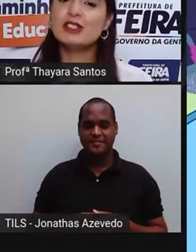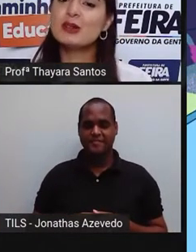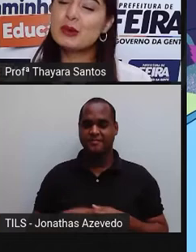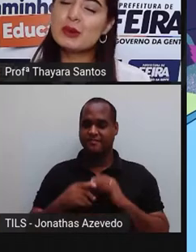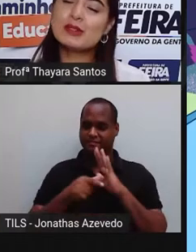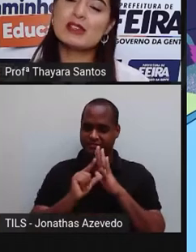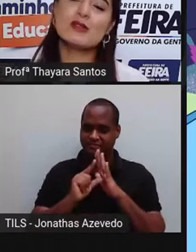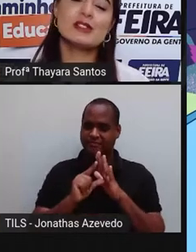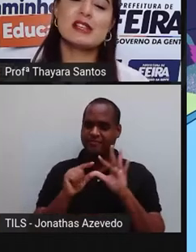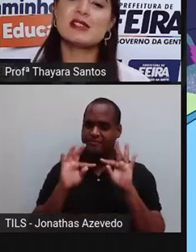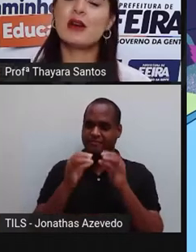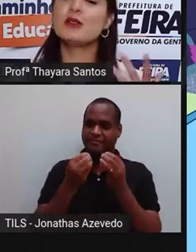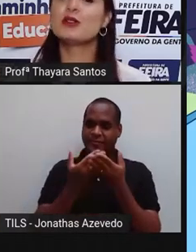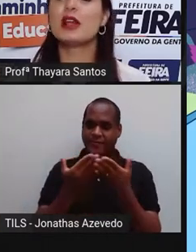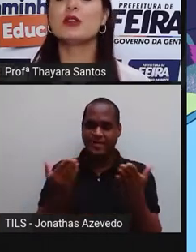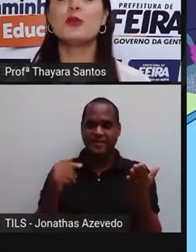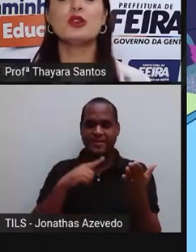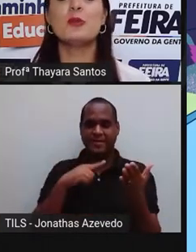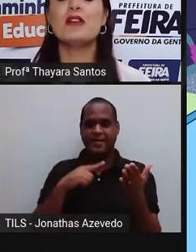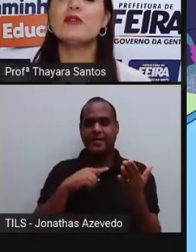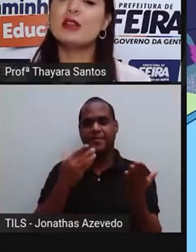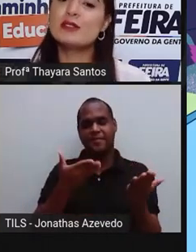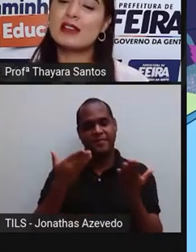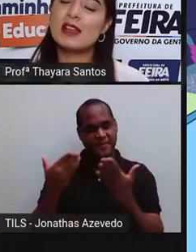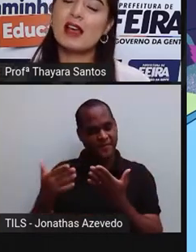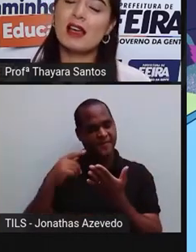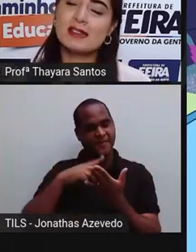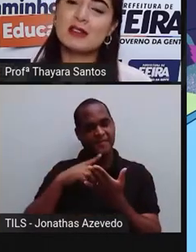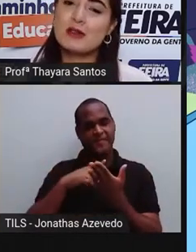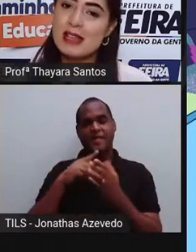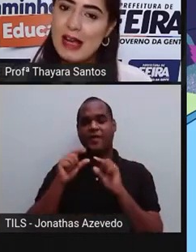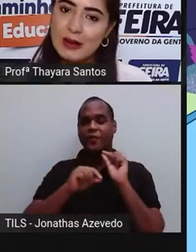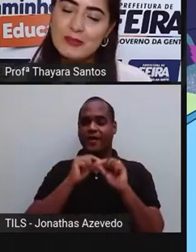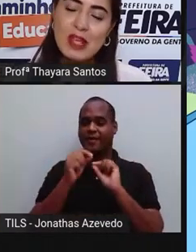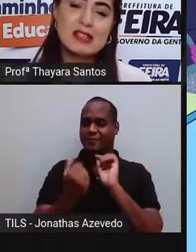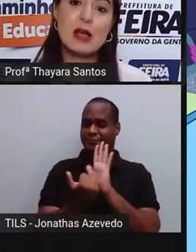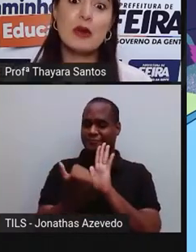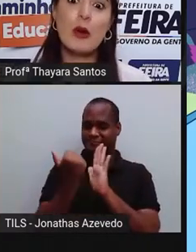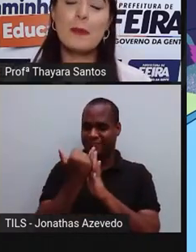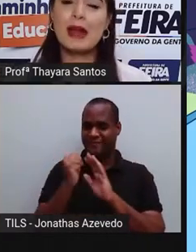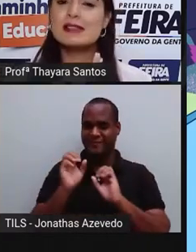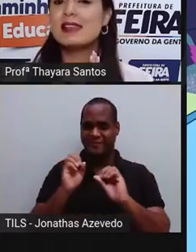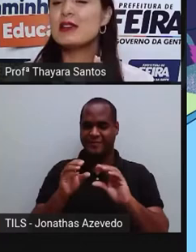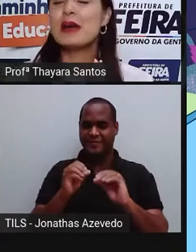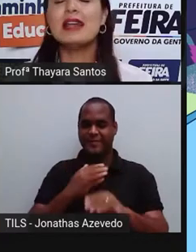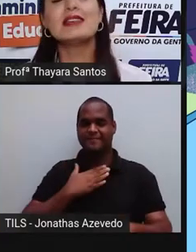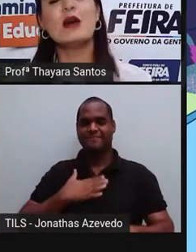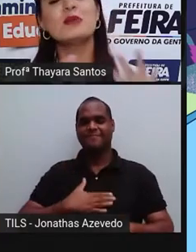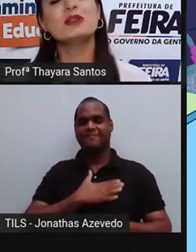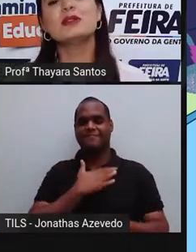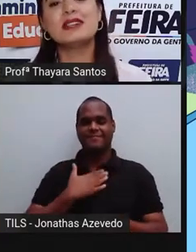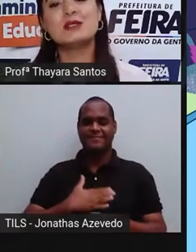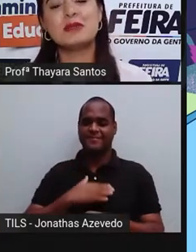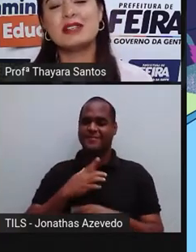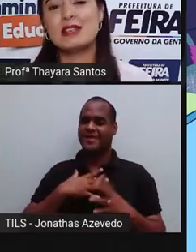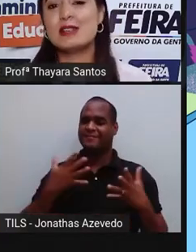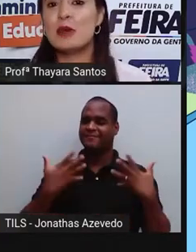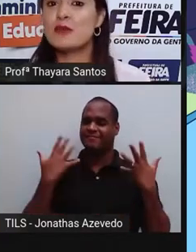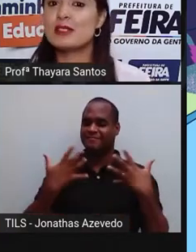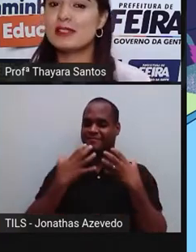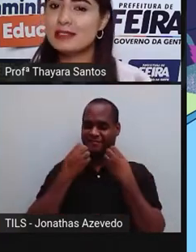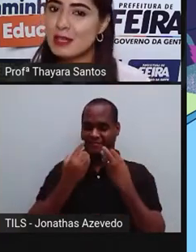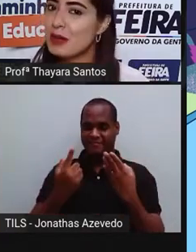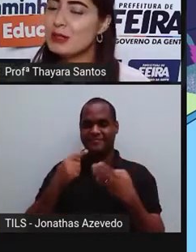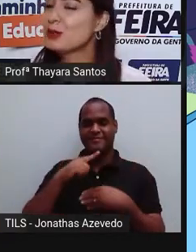Antes de tudo, sejam vocês que estão aí do outro lado muito bem-vindos a essa nossa aula. Saibam que é um prazer e uma alegria muito grande para a gente